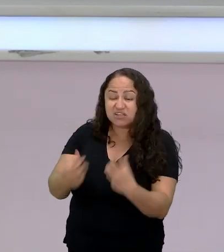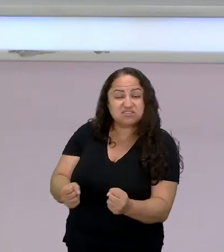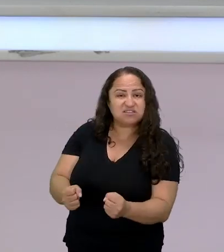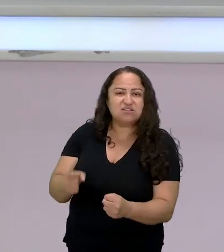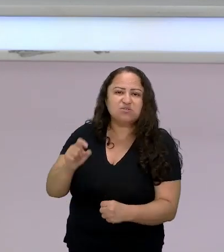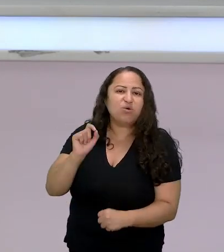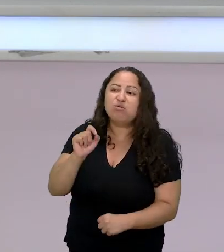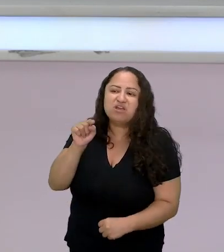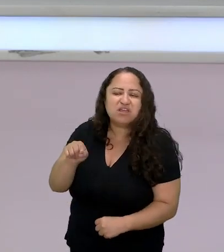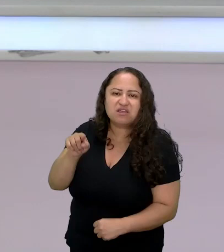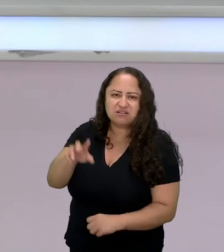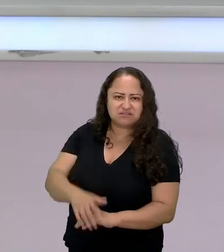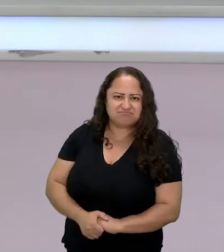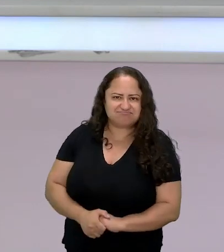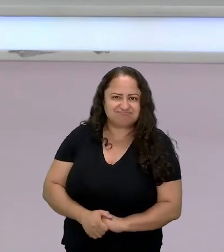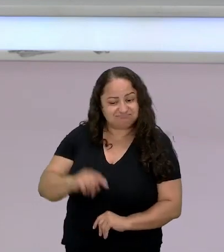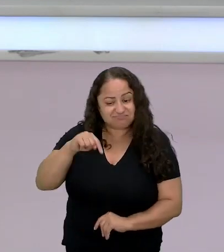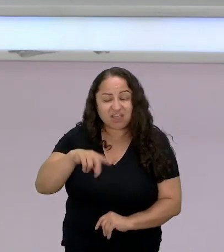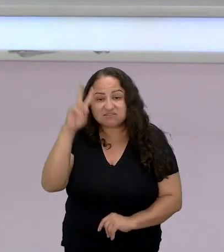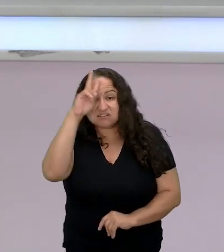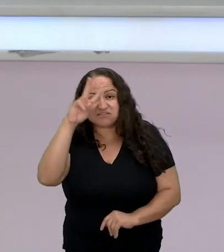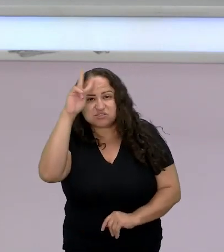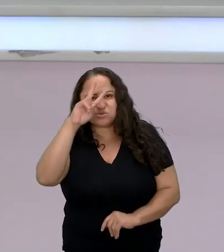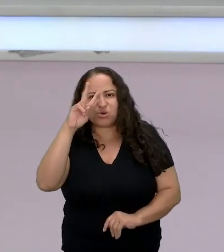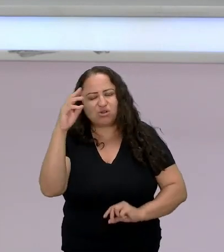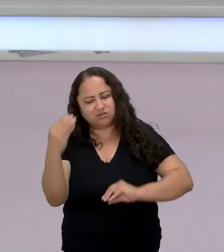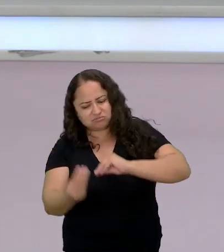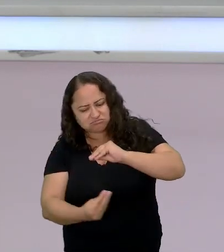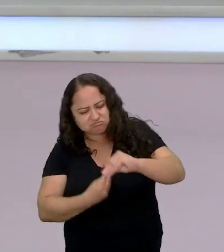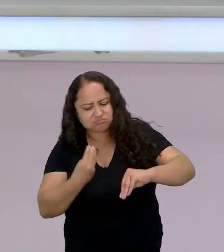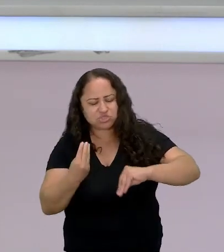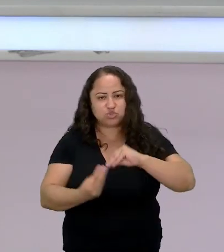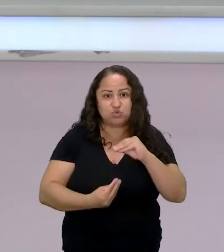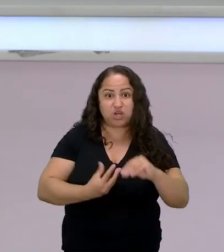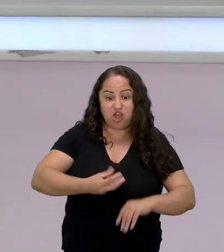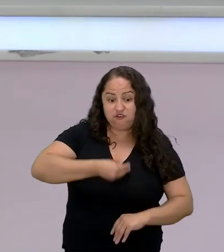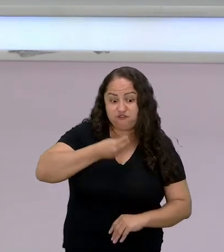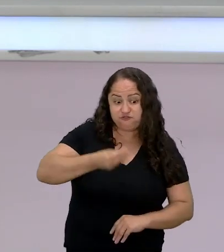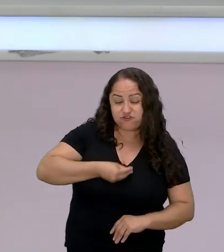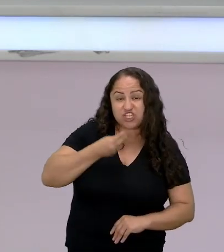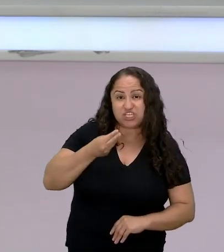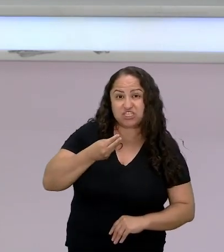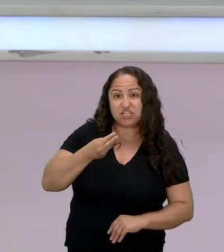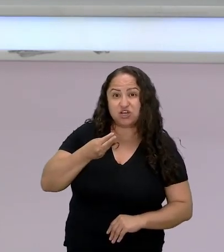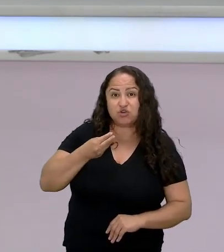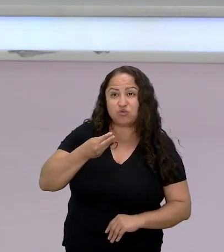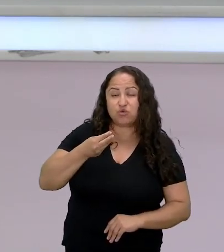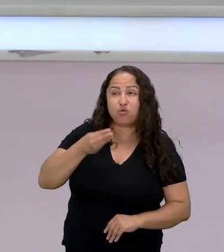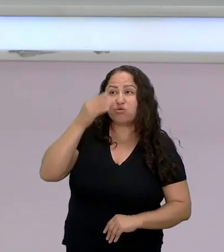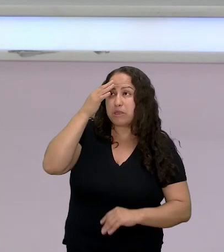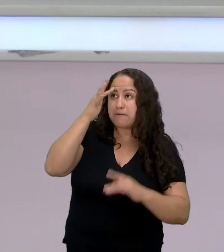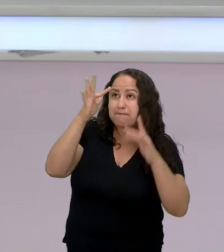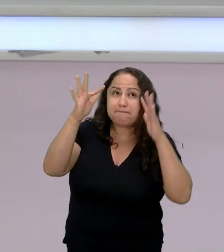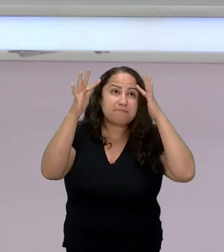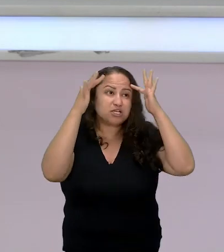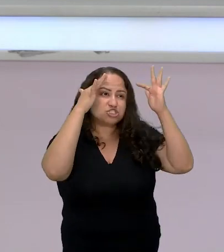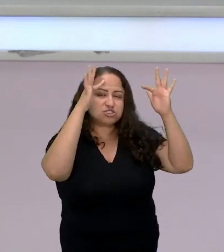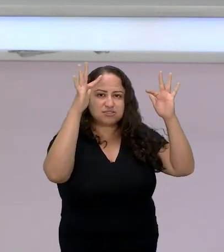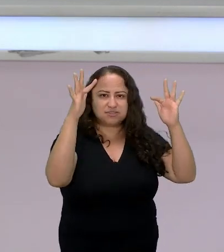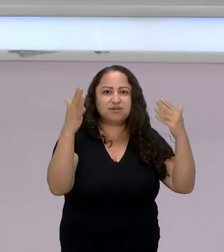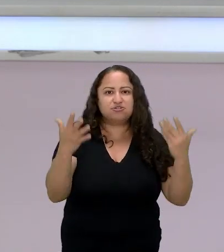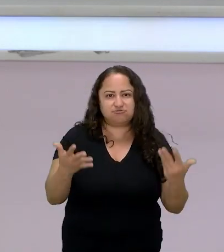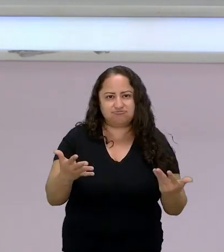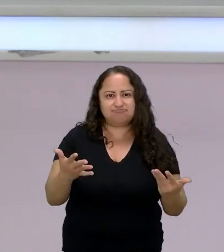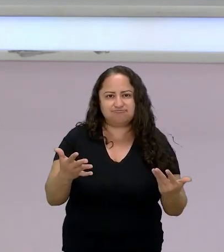história que mistura um pouco da realidade da história e o invento da Marise